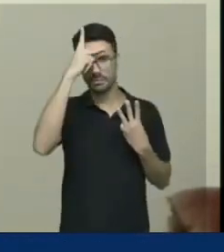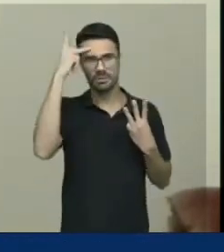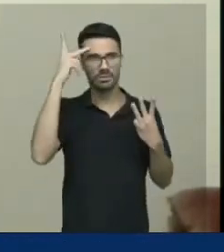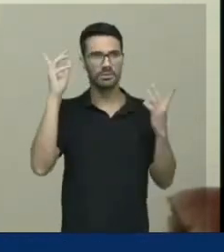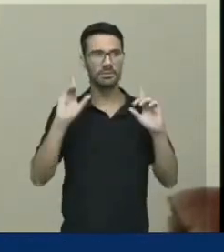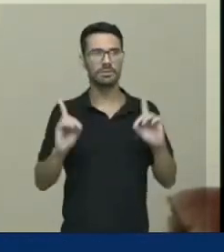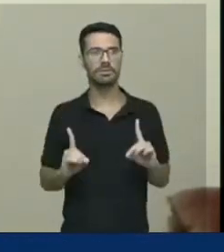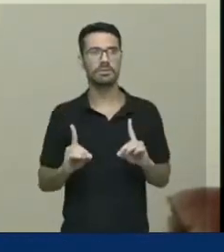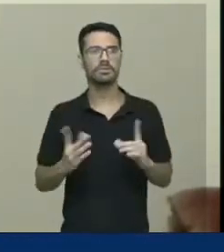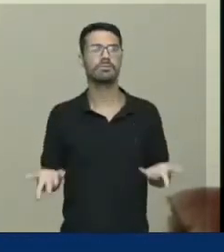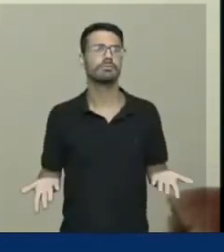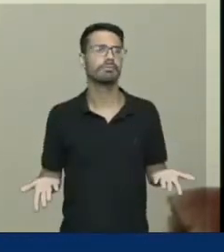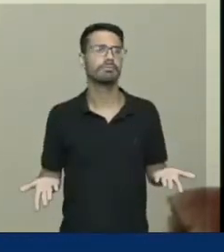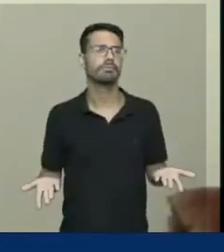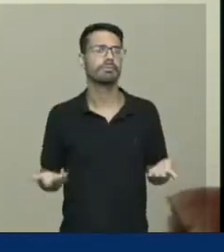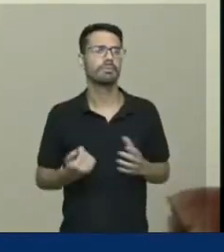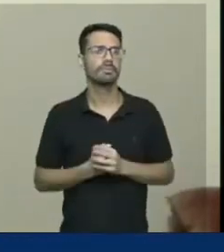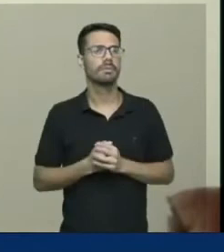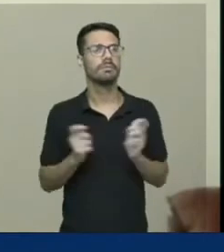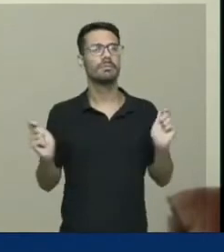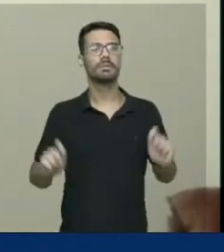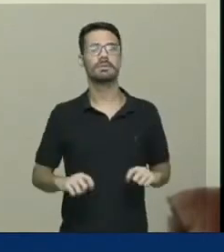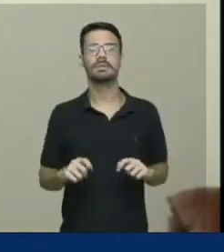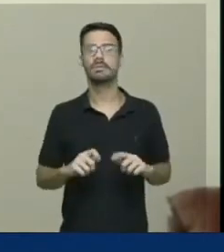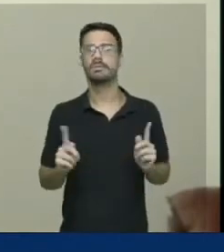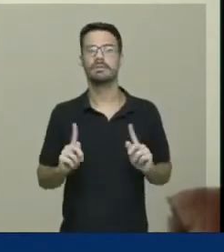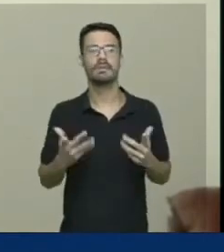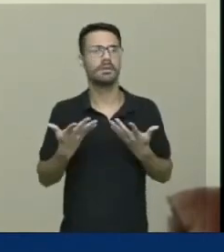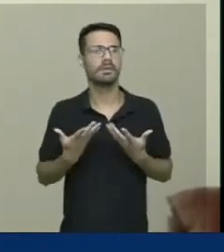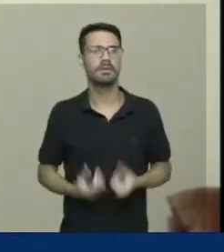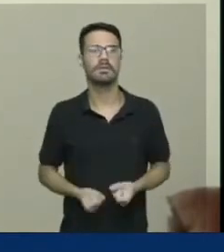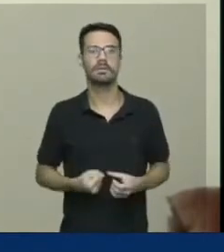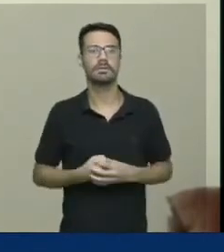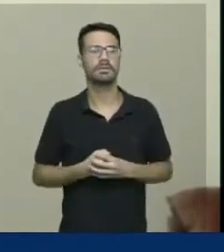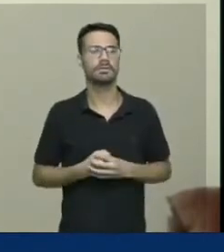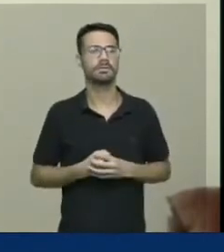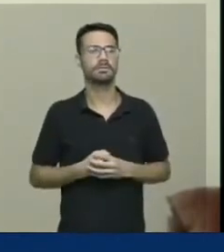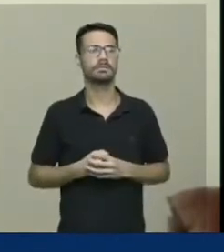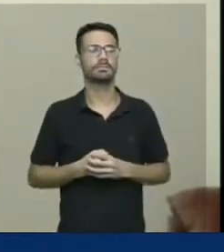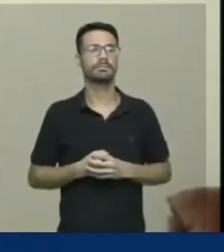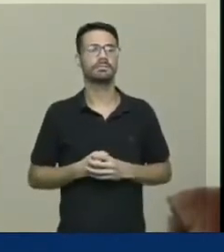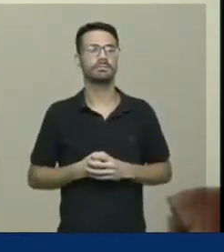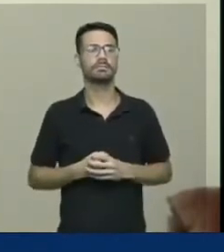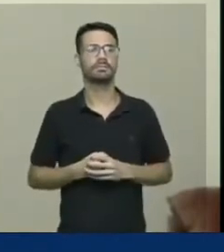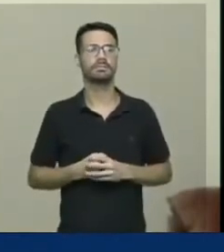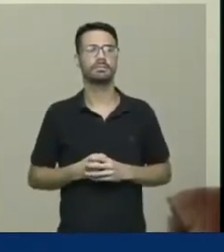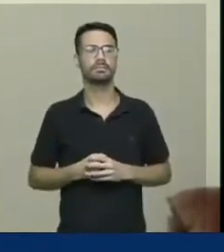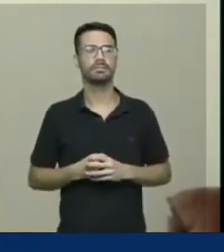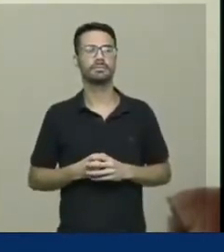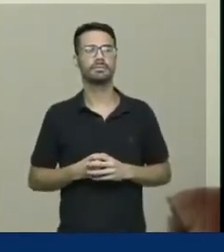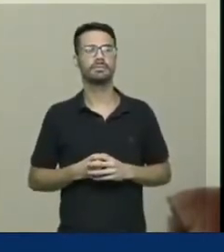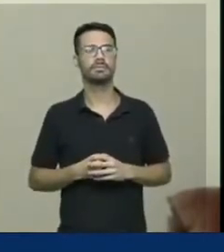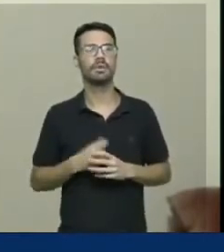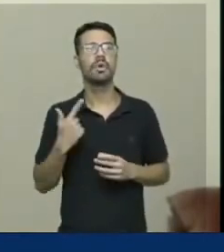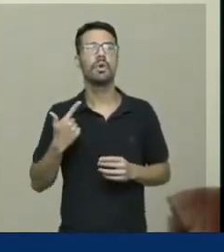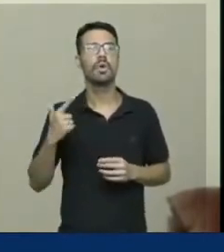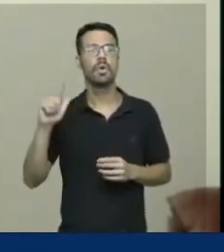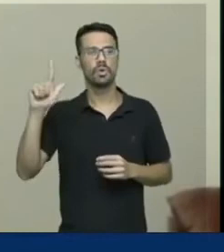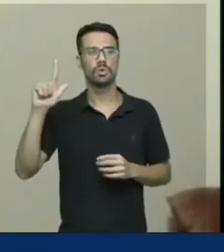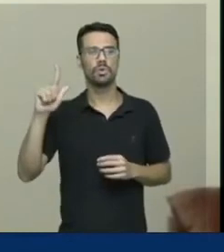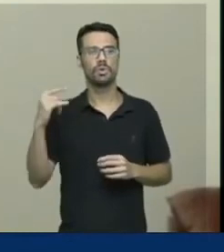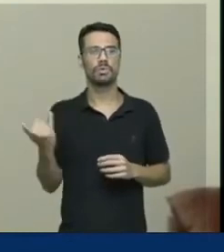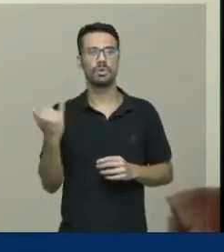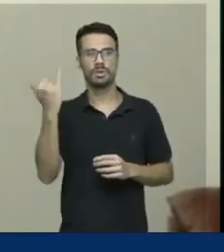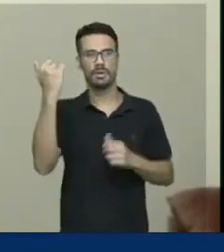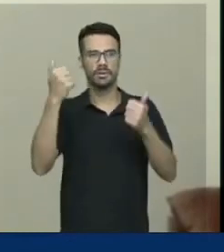Isso não dá para admitir. Isso não dá para admitir. Outra coisa, nós